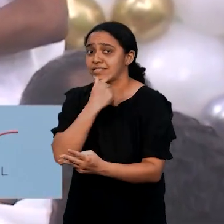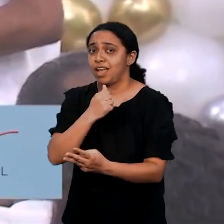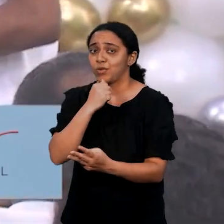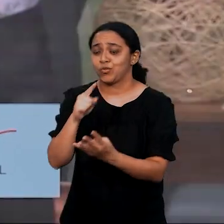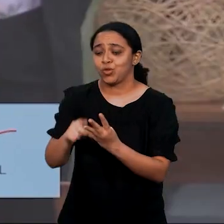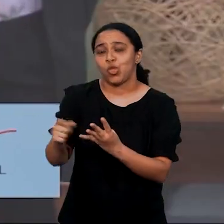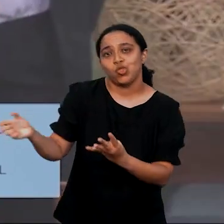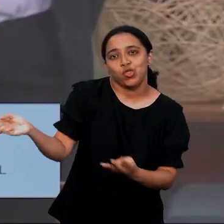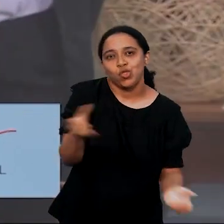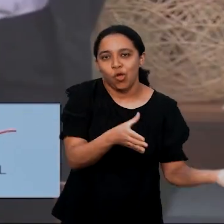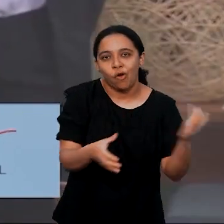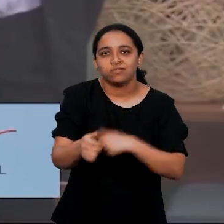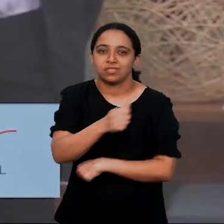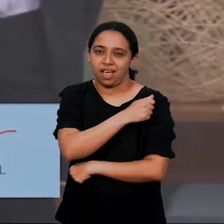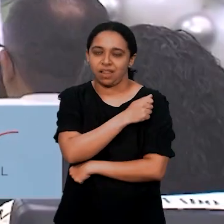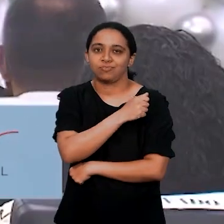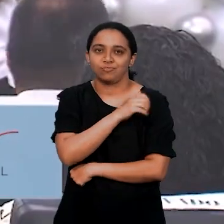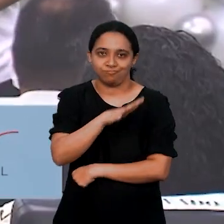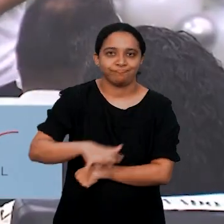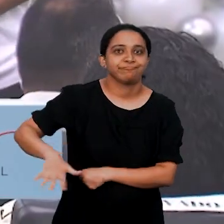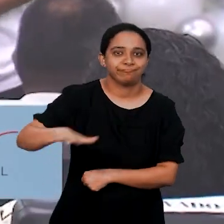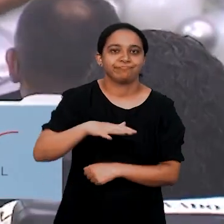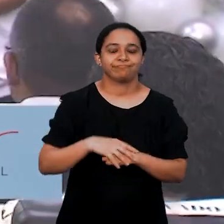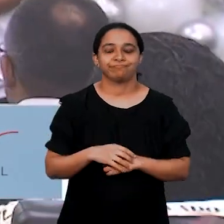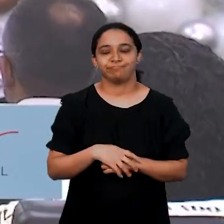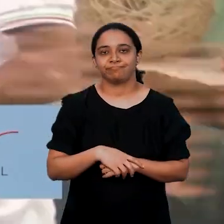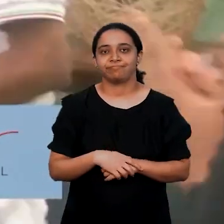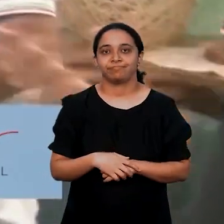ex-alunos e atuais estudantes.